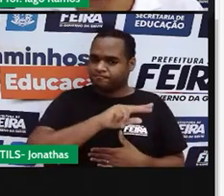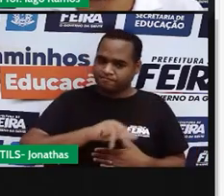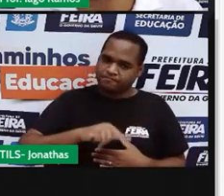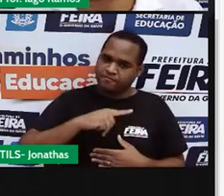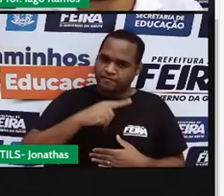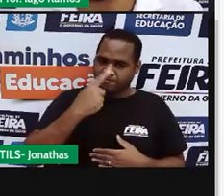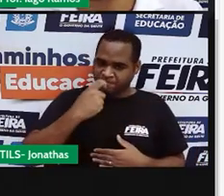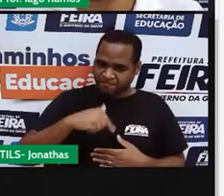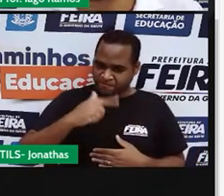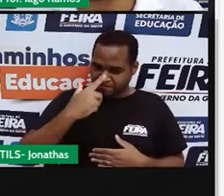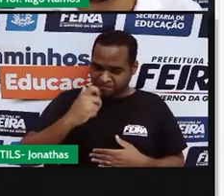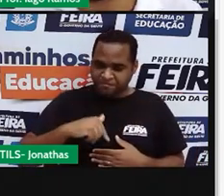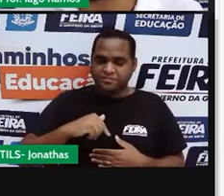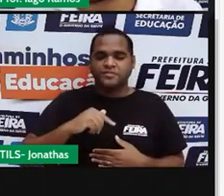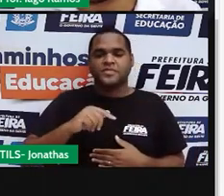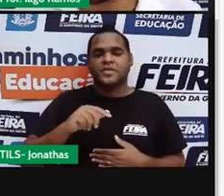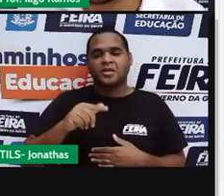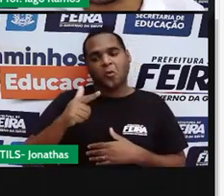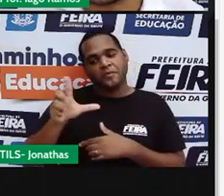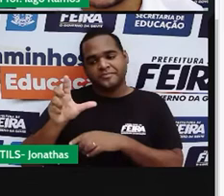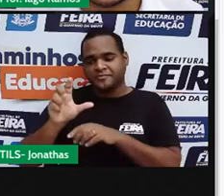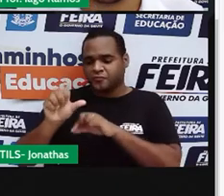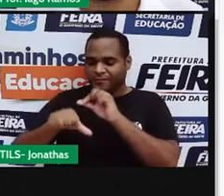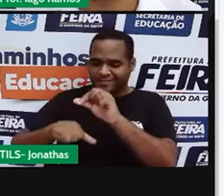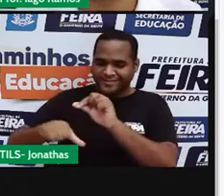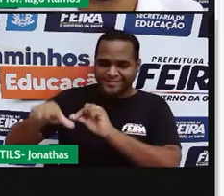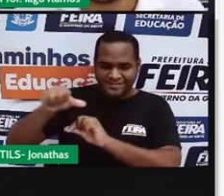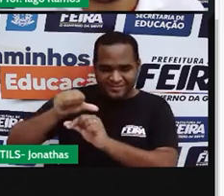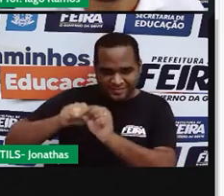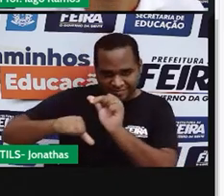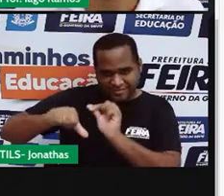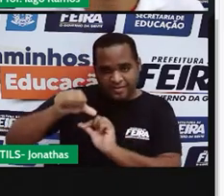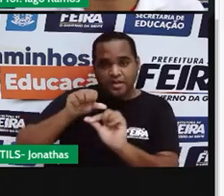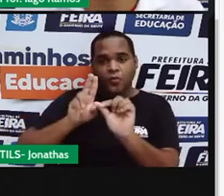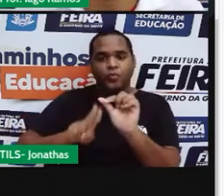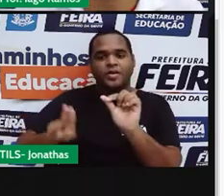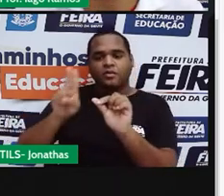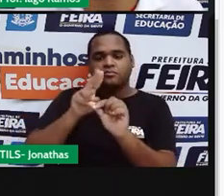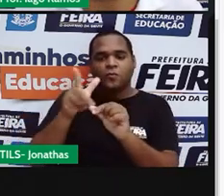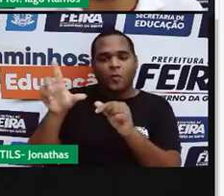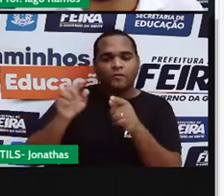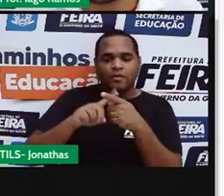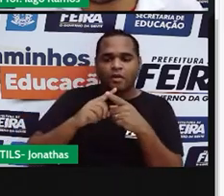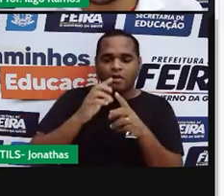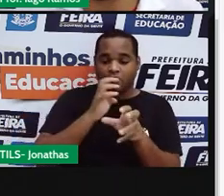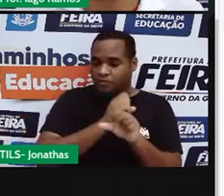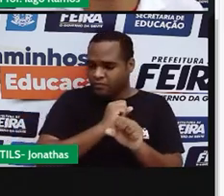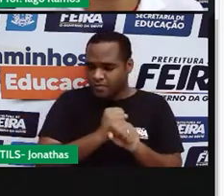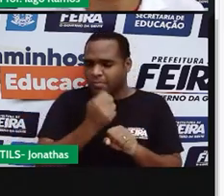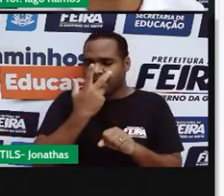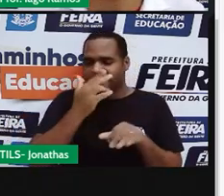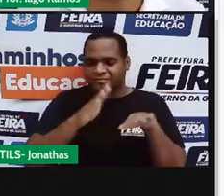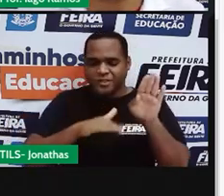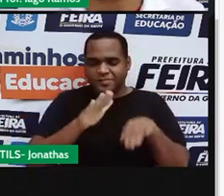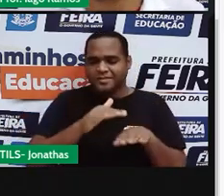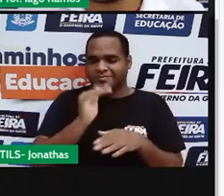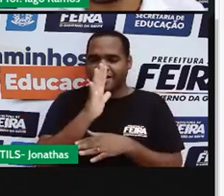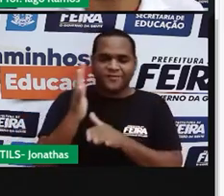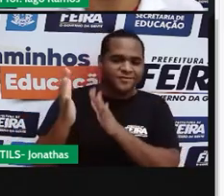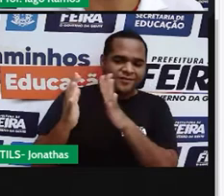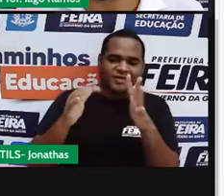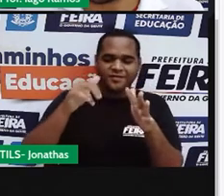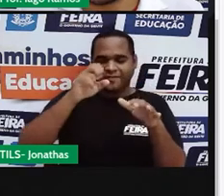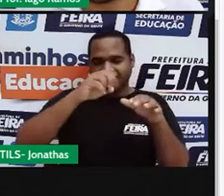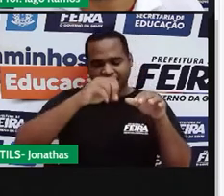fossem reutilizados ou reciclados, a quantidade de lixo descartado na natureza seria